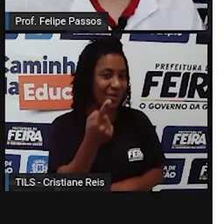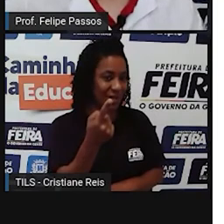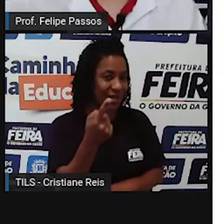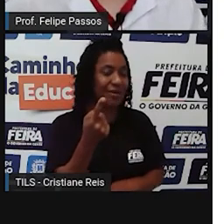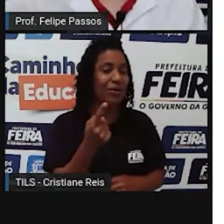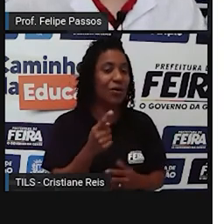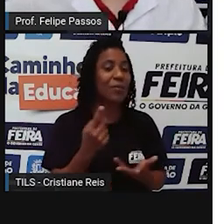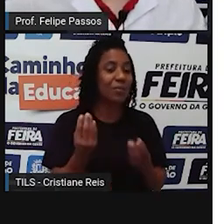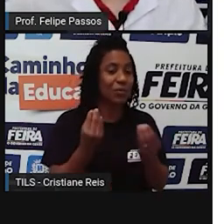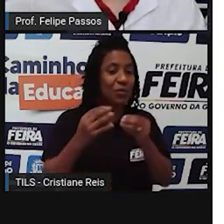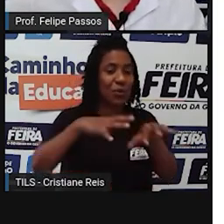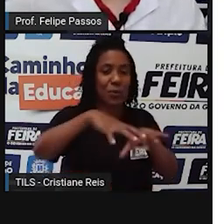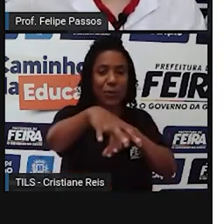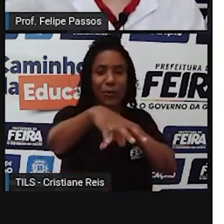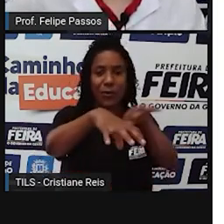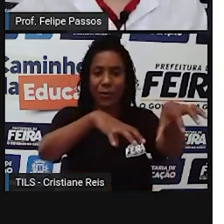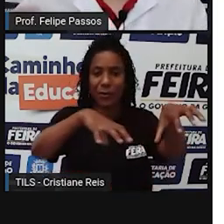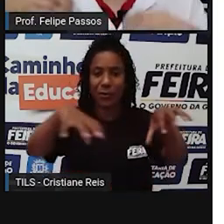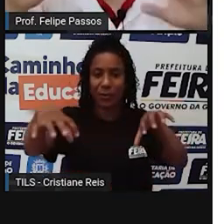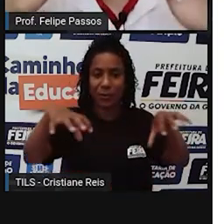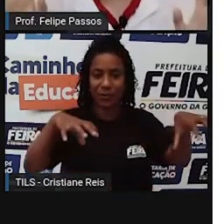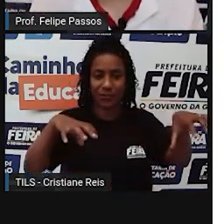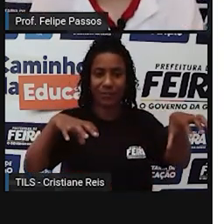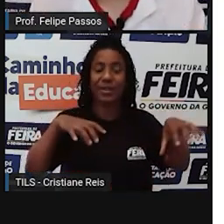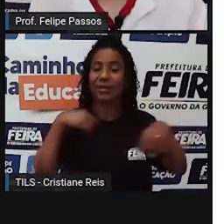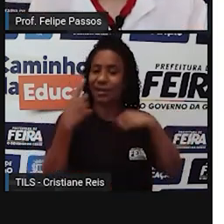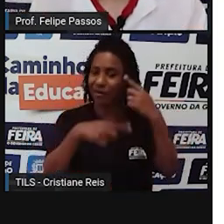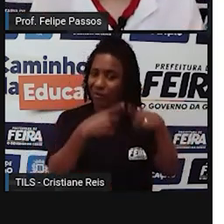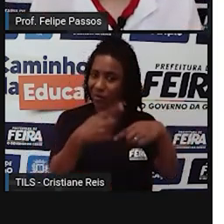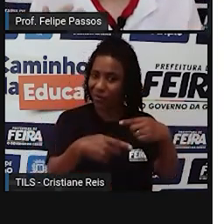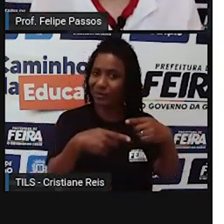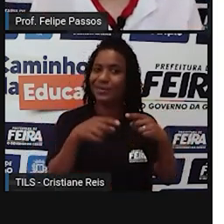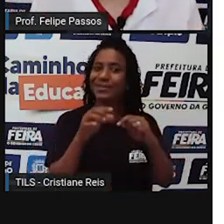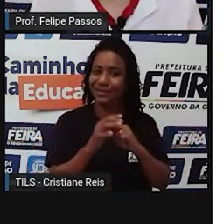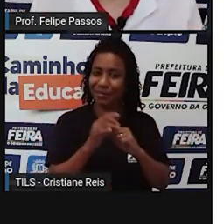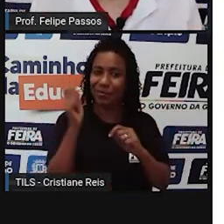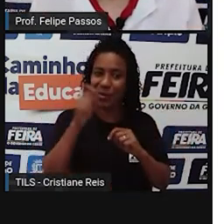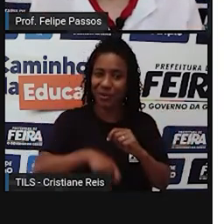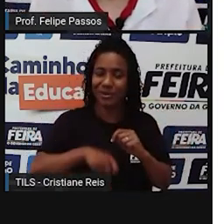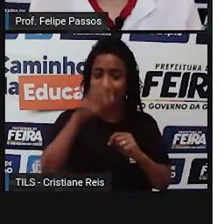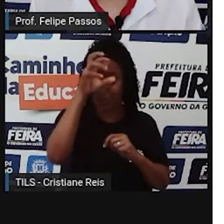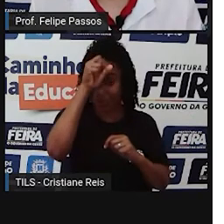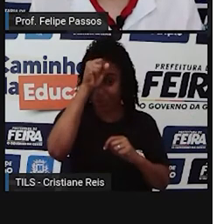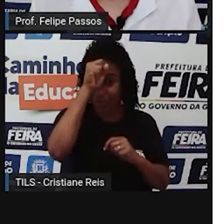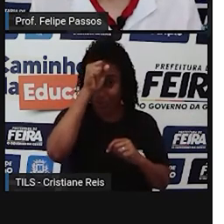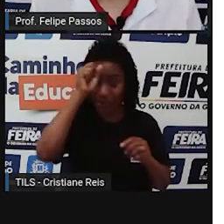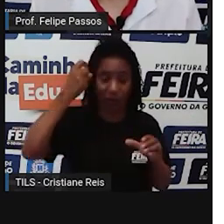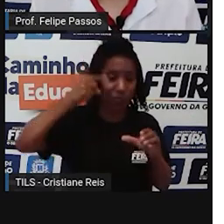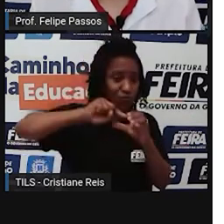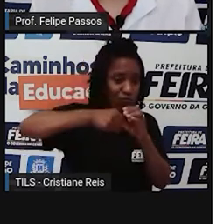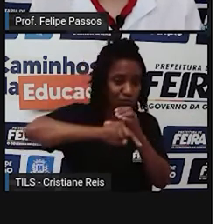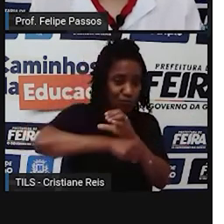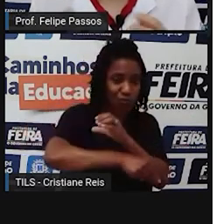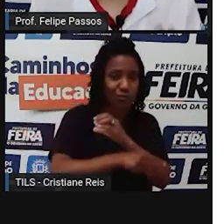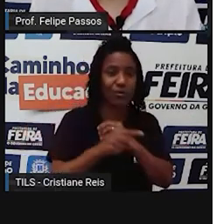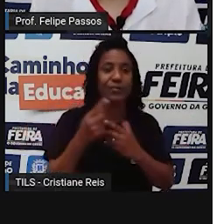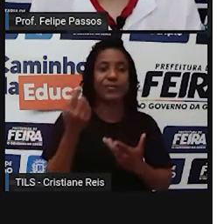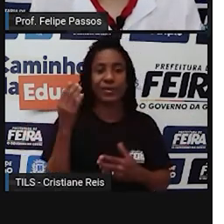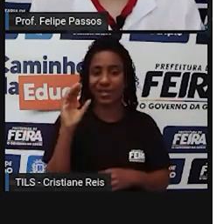que é uma questão que vocês podem se aprofundar mais lá na frente. Quem for estudar ciências sociais, né,